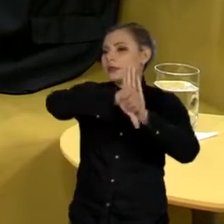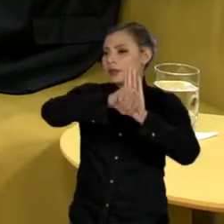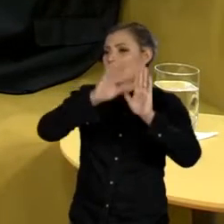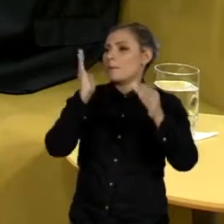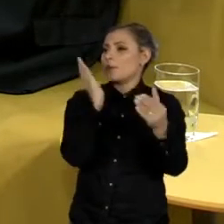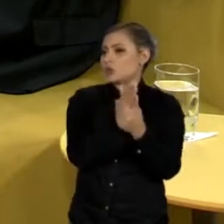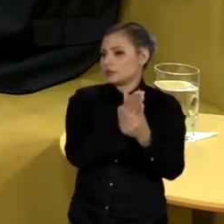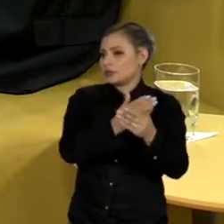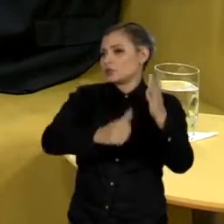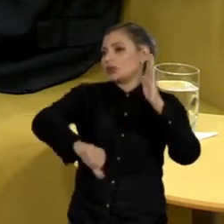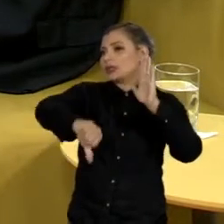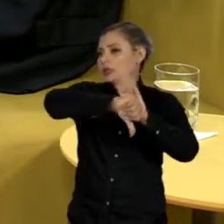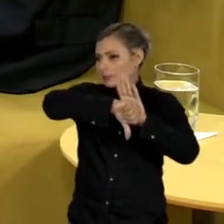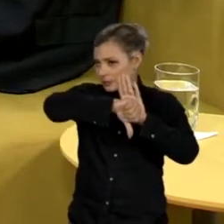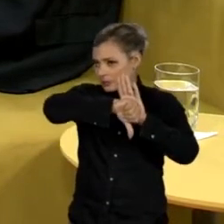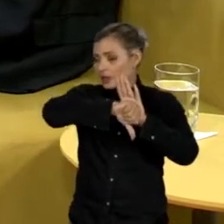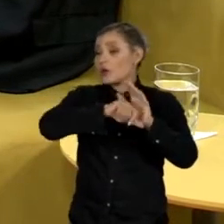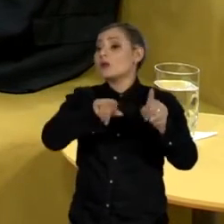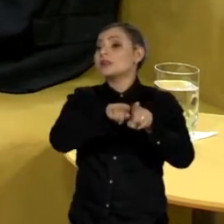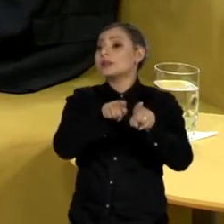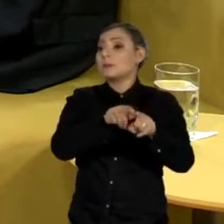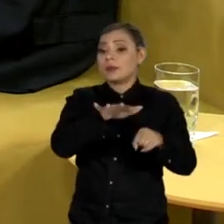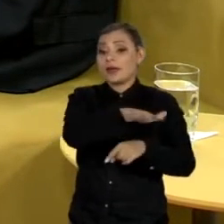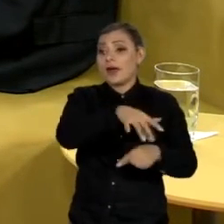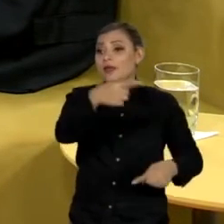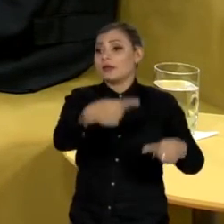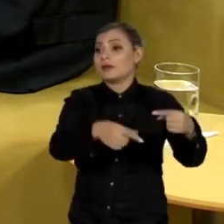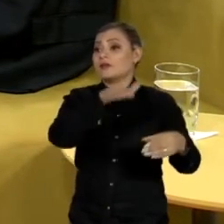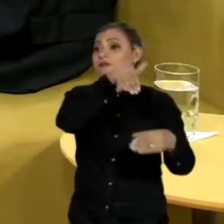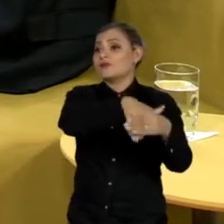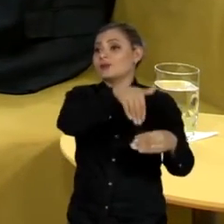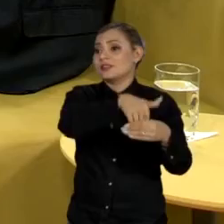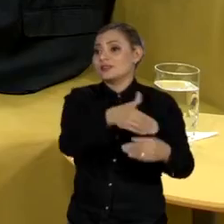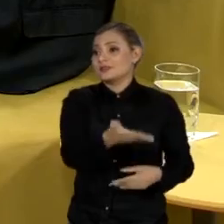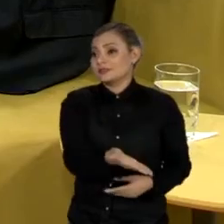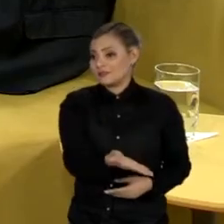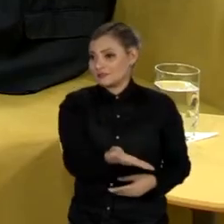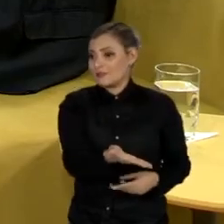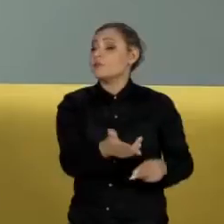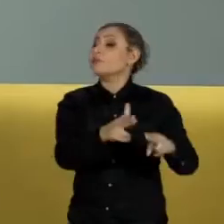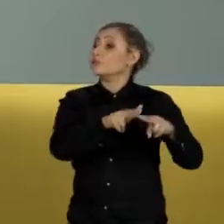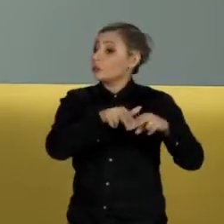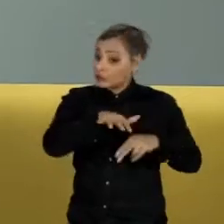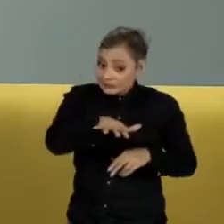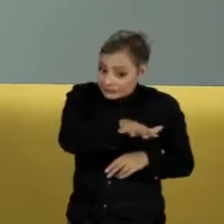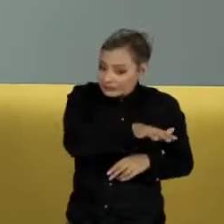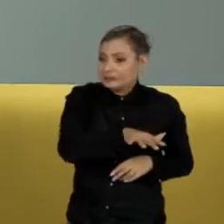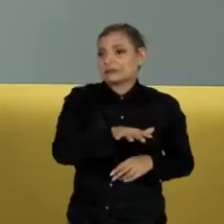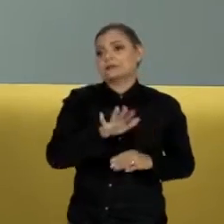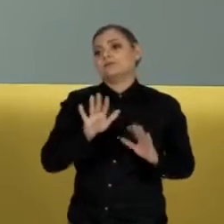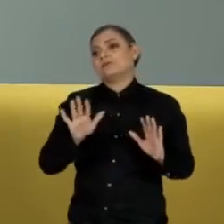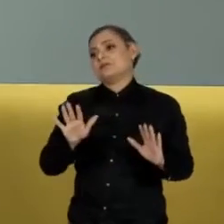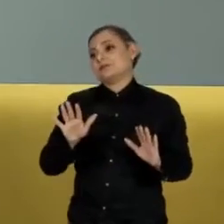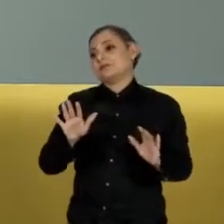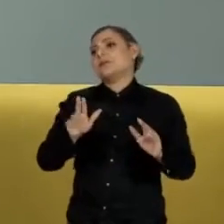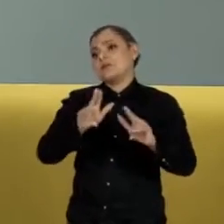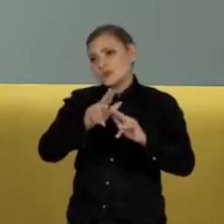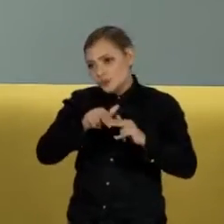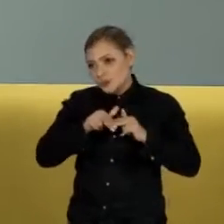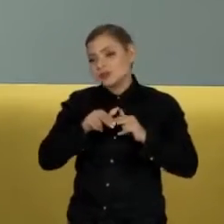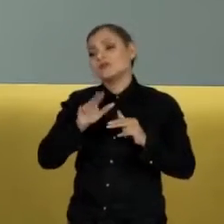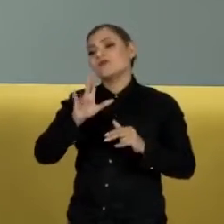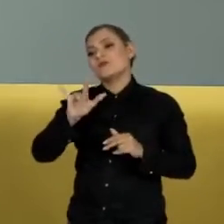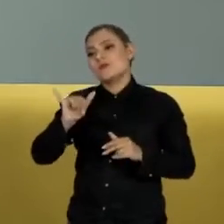ainda que de criminal eleitoral. Então, essa questão, certamente, seguramente, vai ser